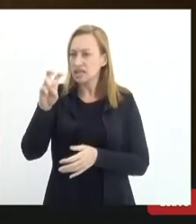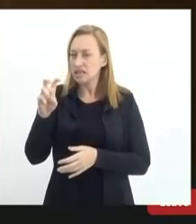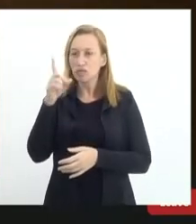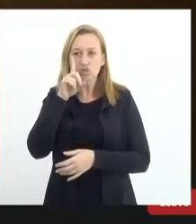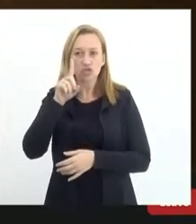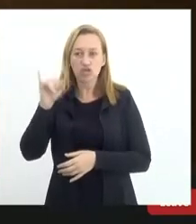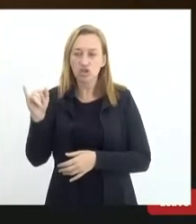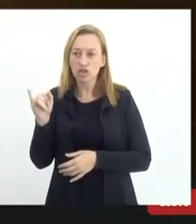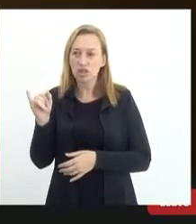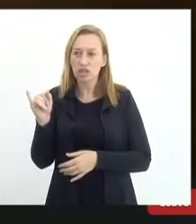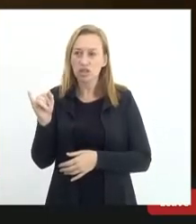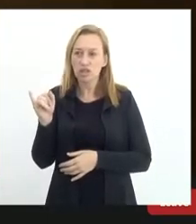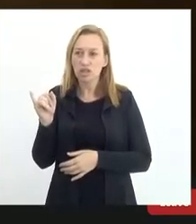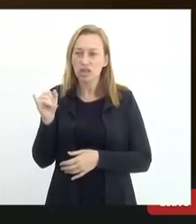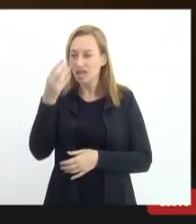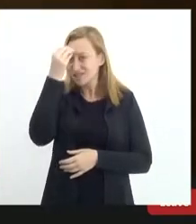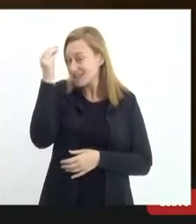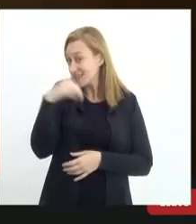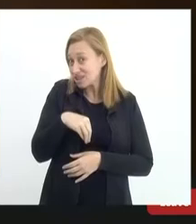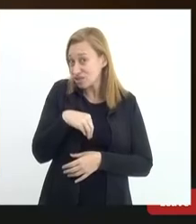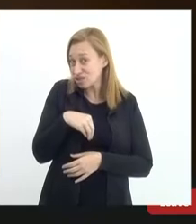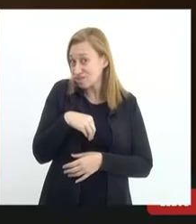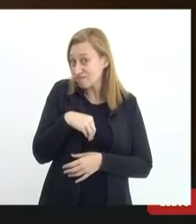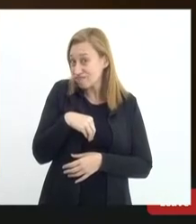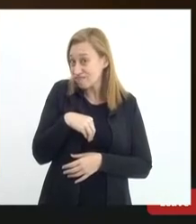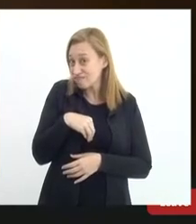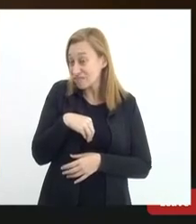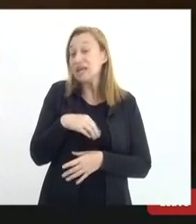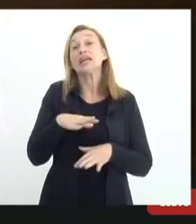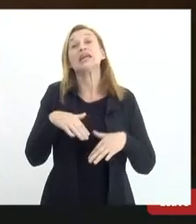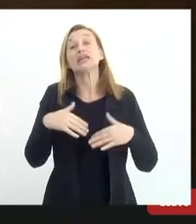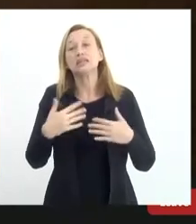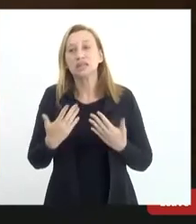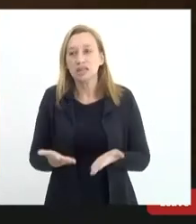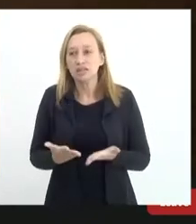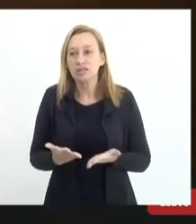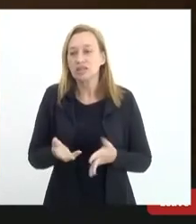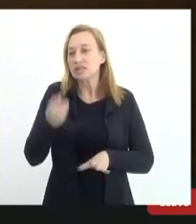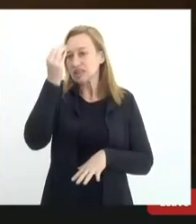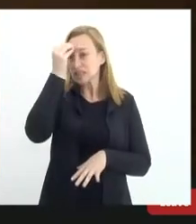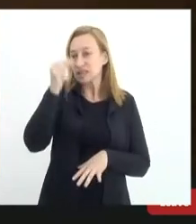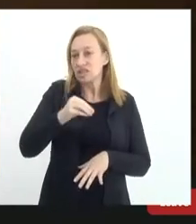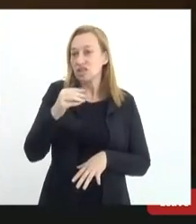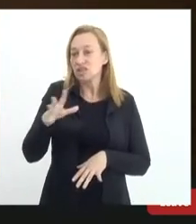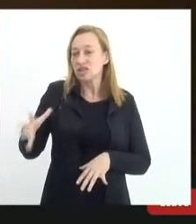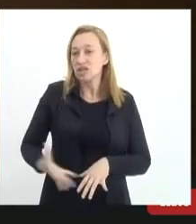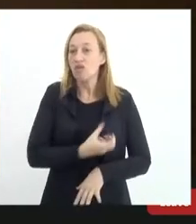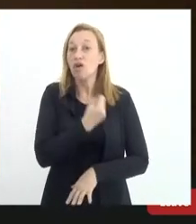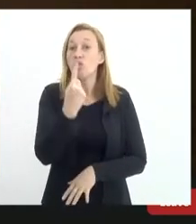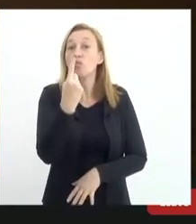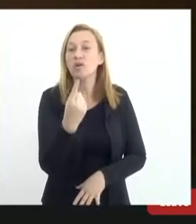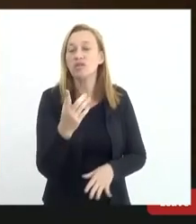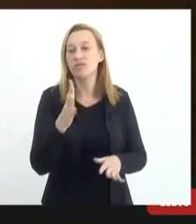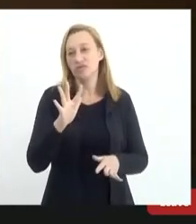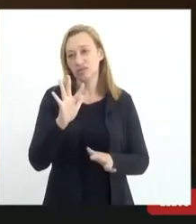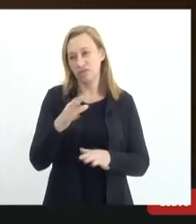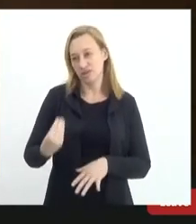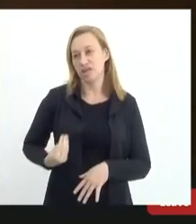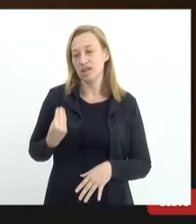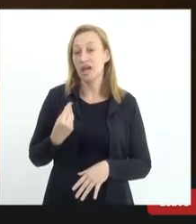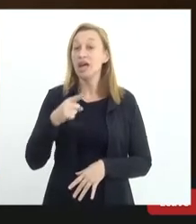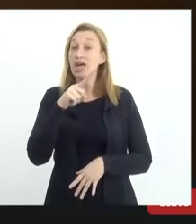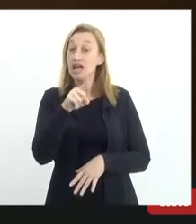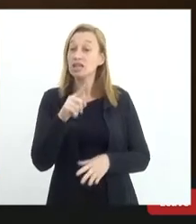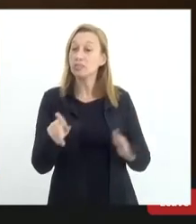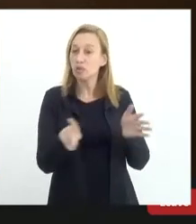desiste. Aí desiste de salvar uma vida. Esse projeto